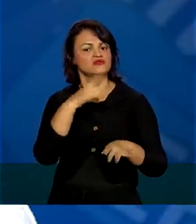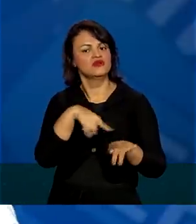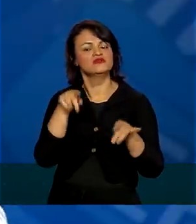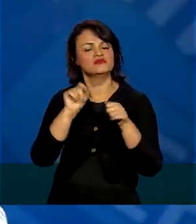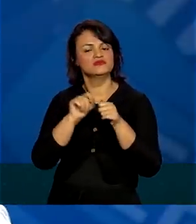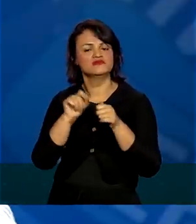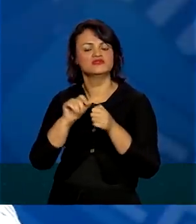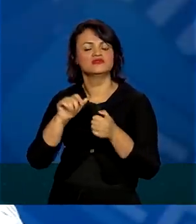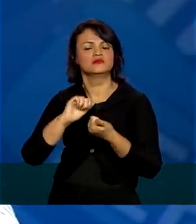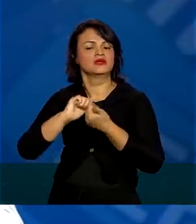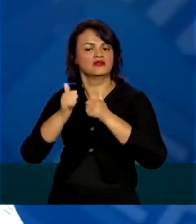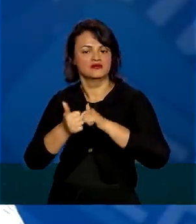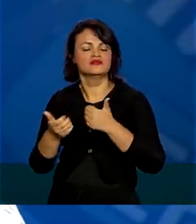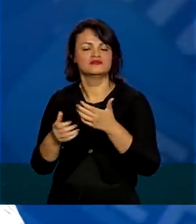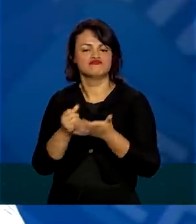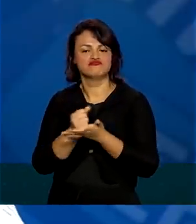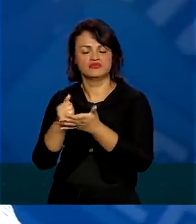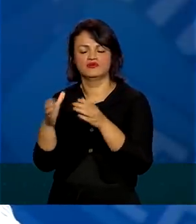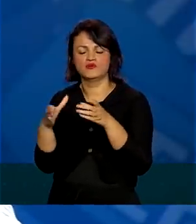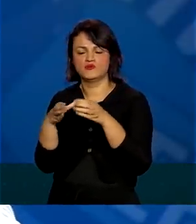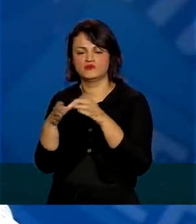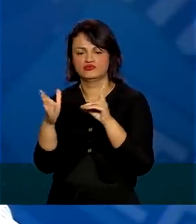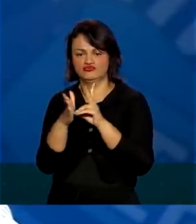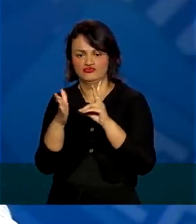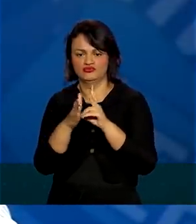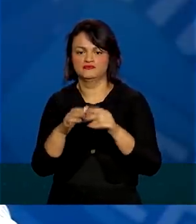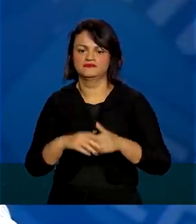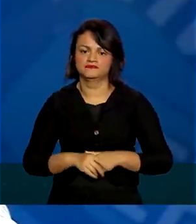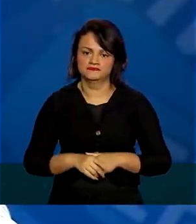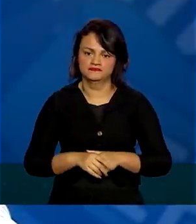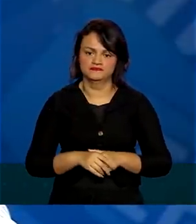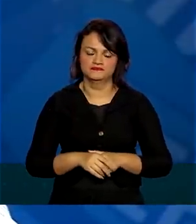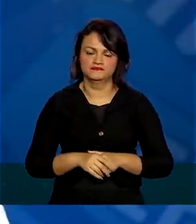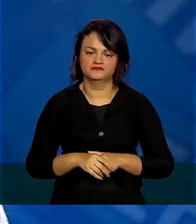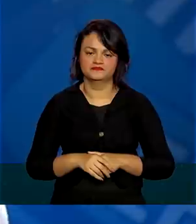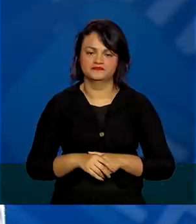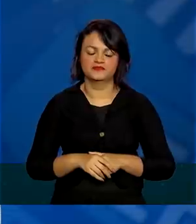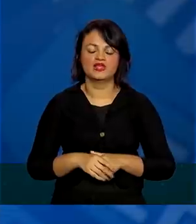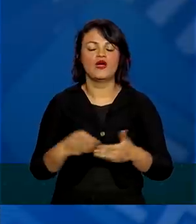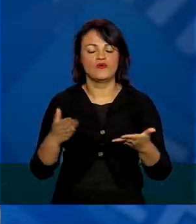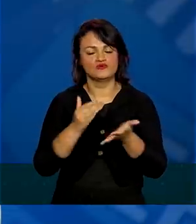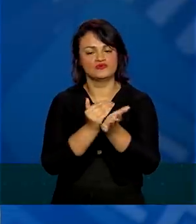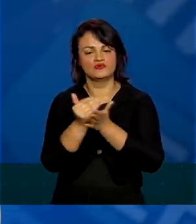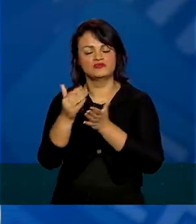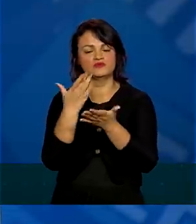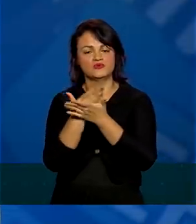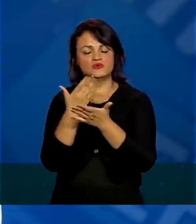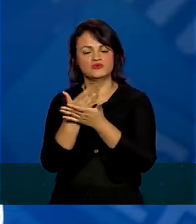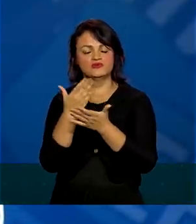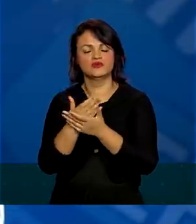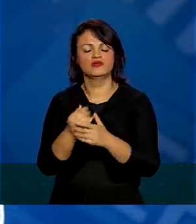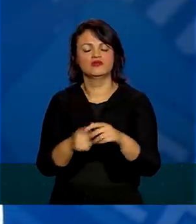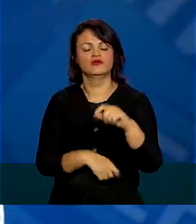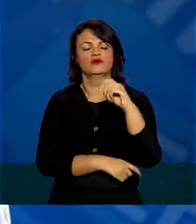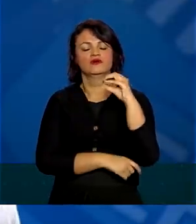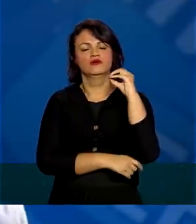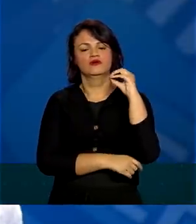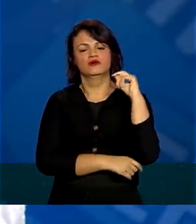adequação para atender os nossos indígenas. Nós lançamos hoje também, iniciamos um estudo no Rio Grande do Sul,